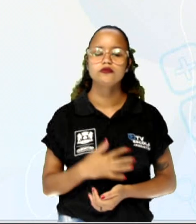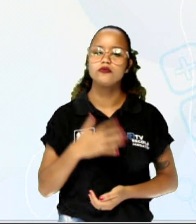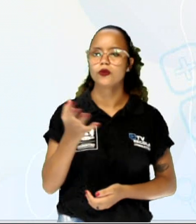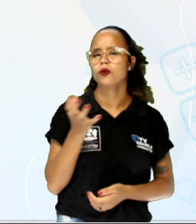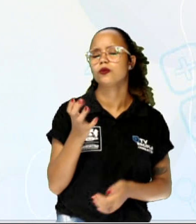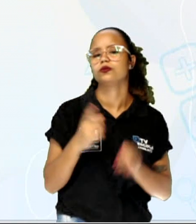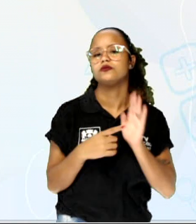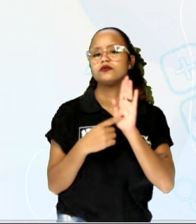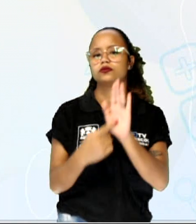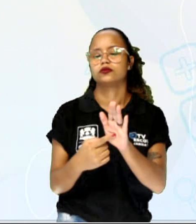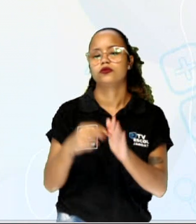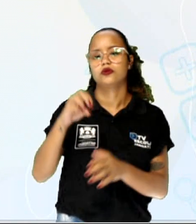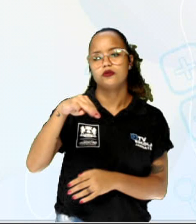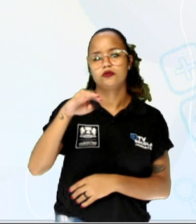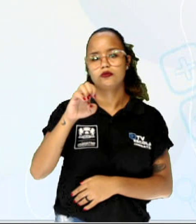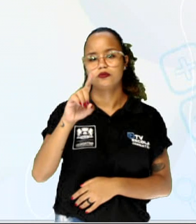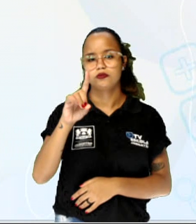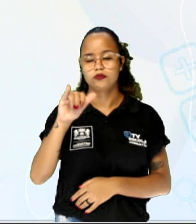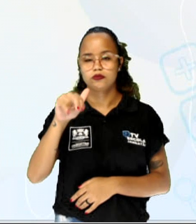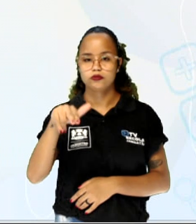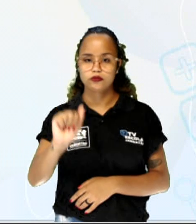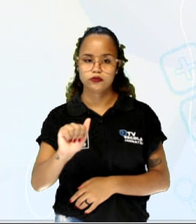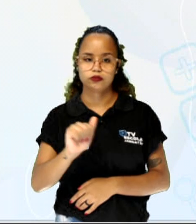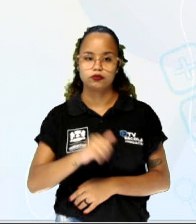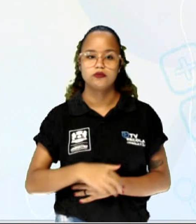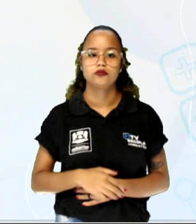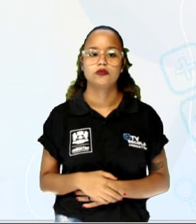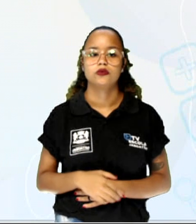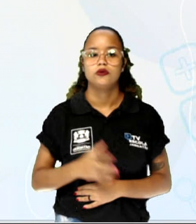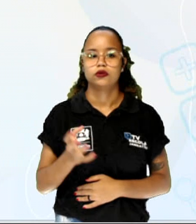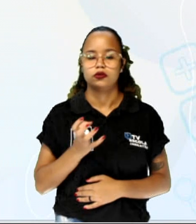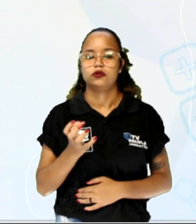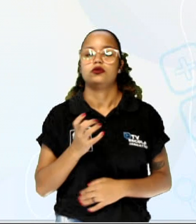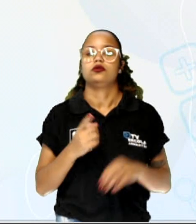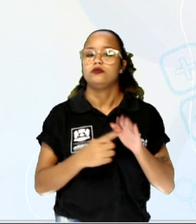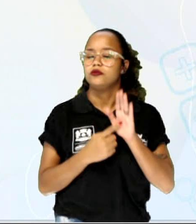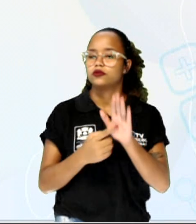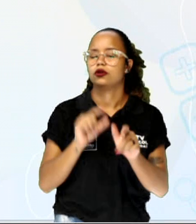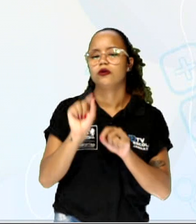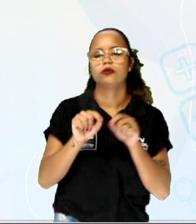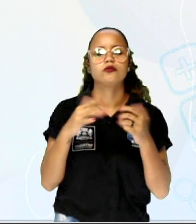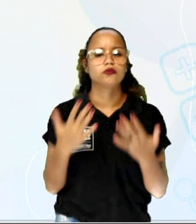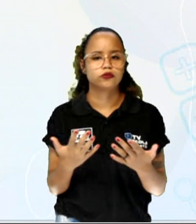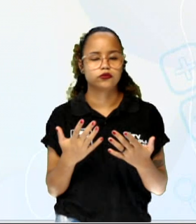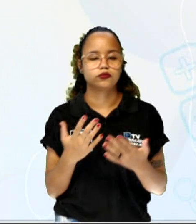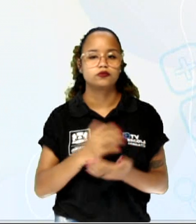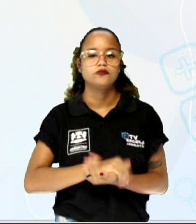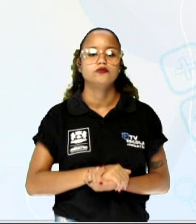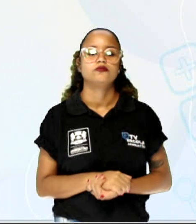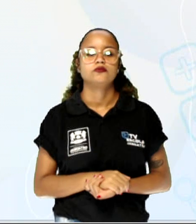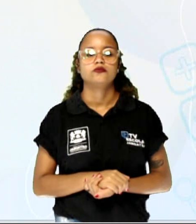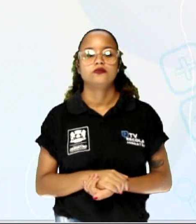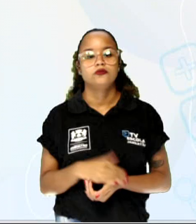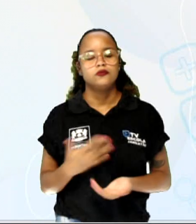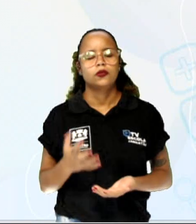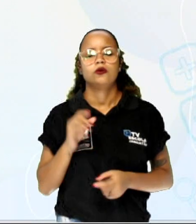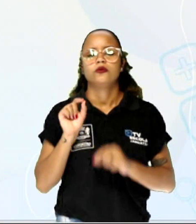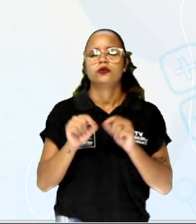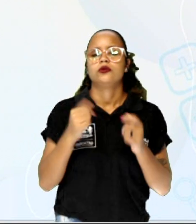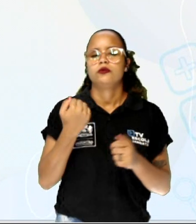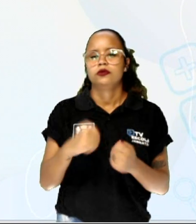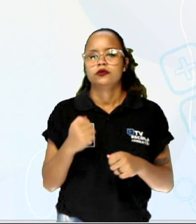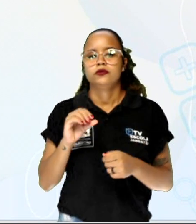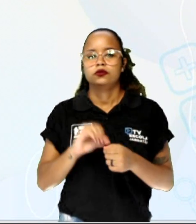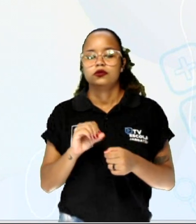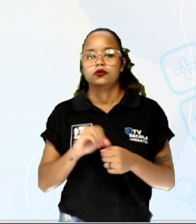representar através da mediana, né? Esse número que vai representar o conjunto, eu quero que seja a mediana. Então o que é que eu devo fazer? Primeira